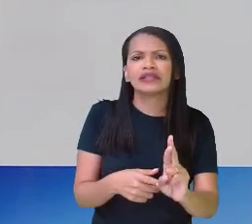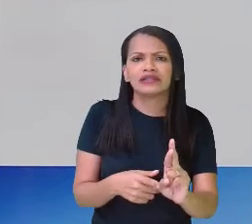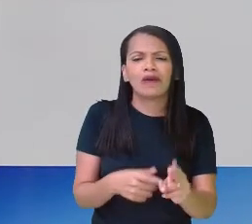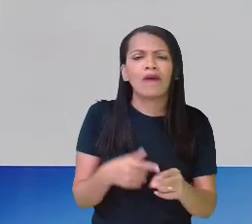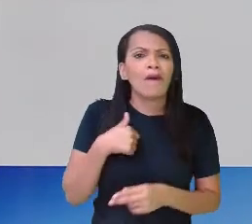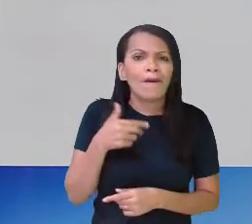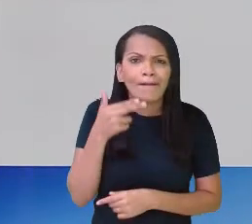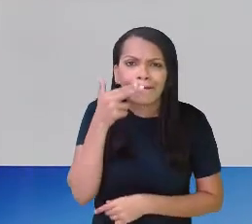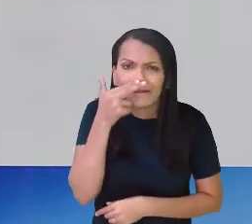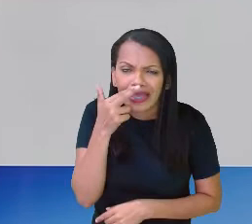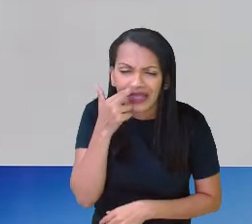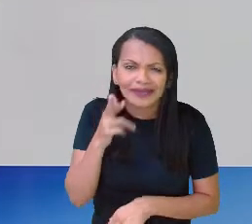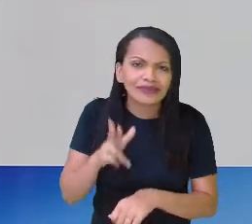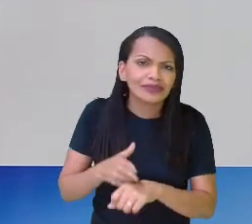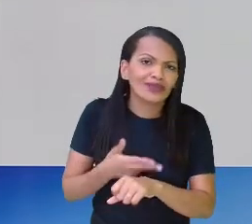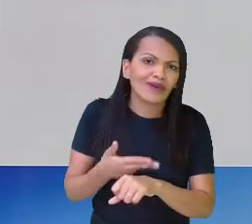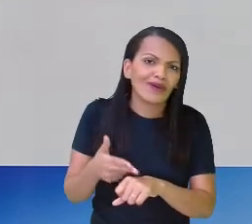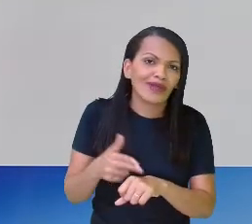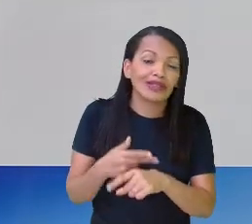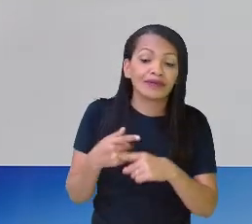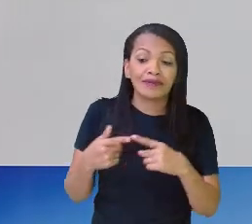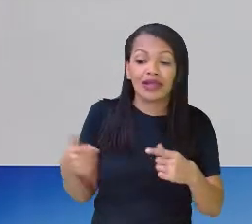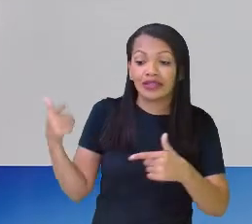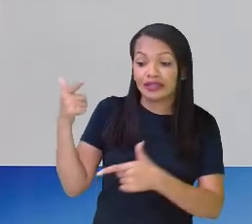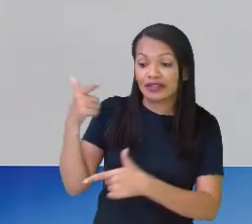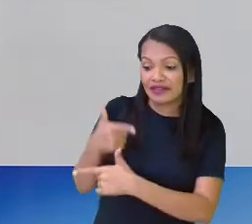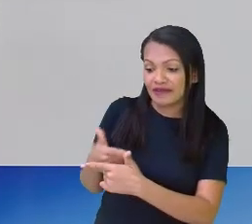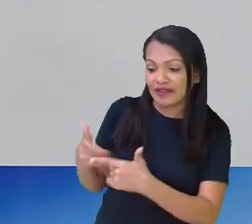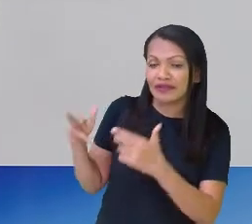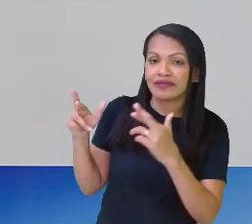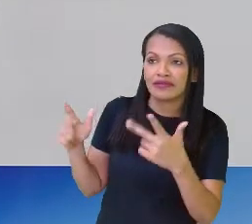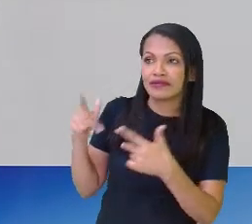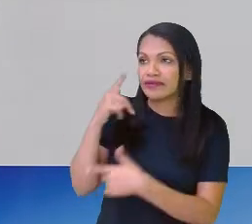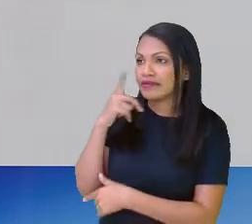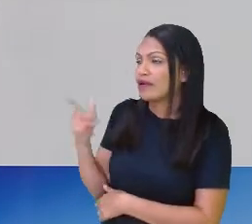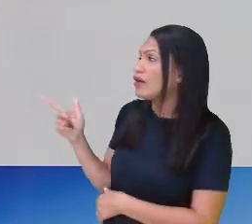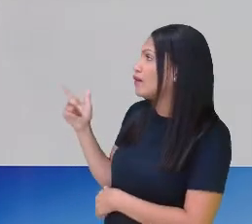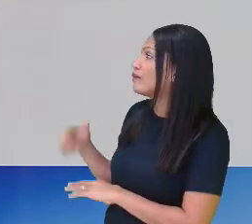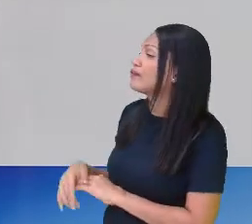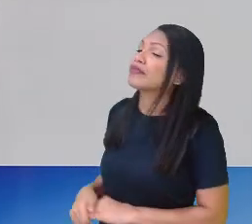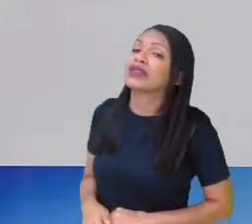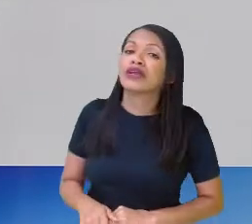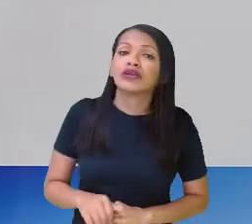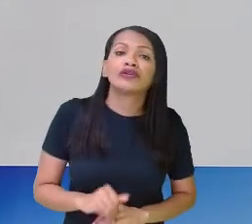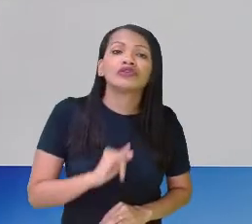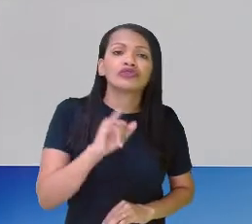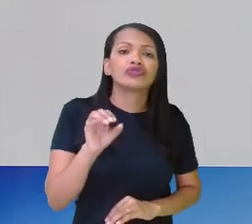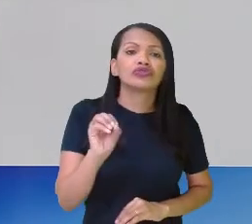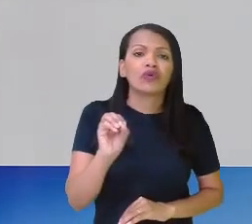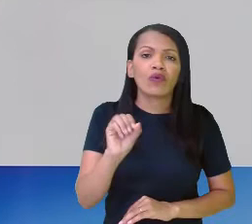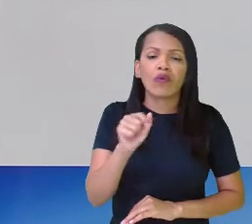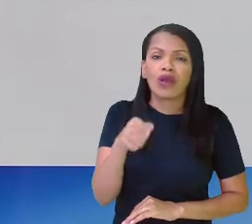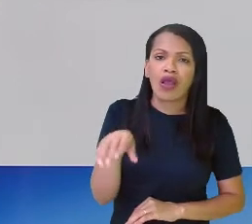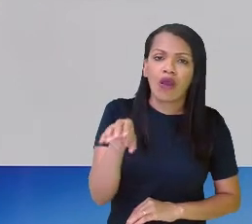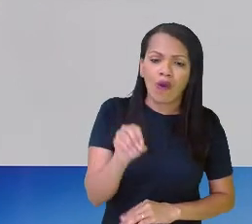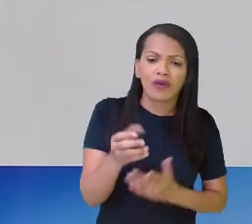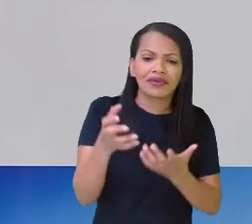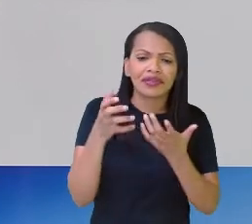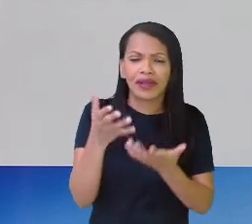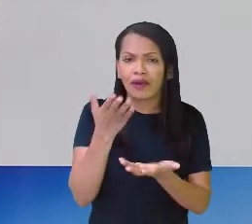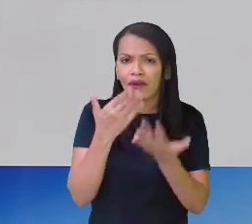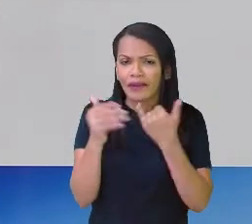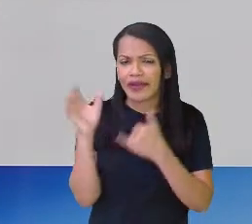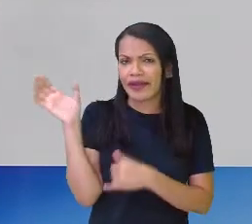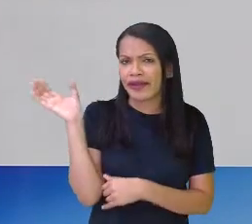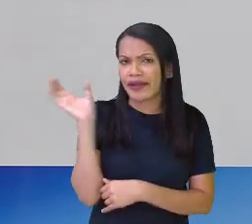aconteceu nessa situação? João queria comer logo a metade, aí pegou logo, partiu em duas